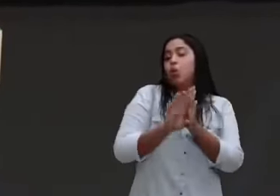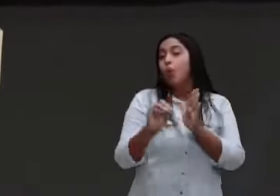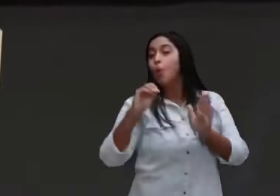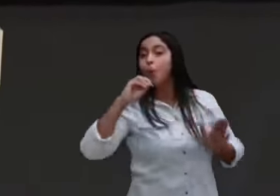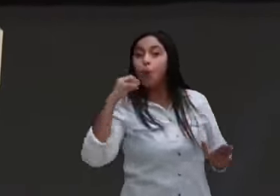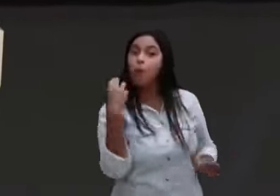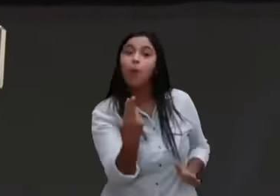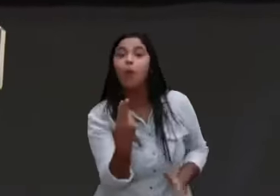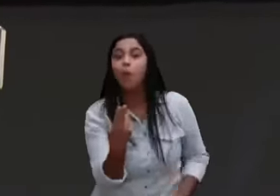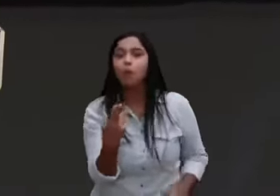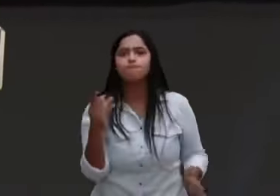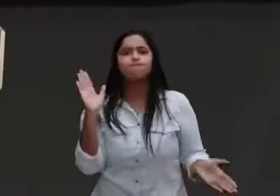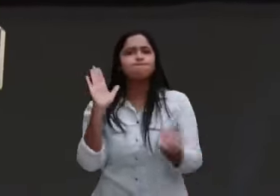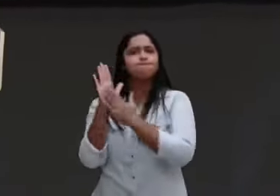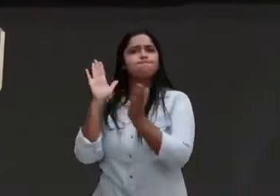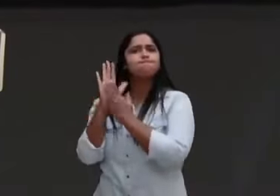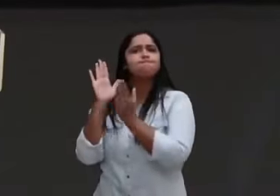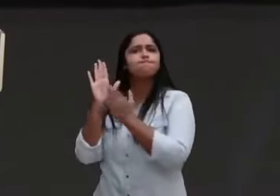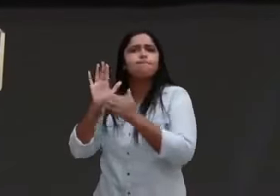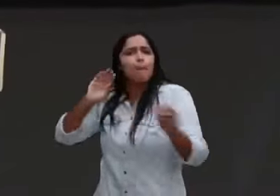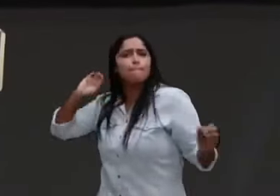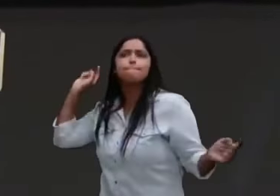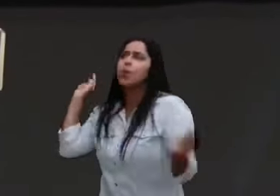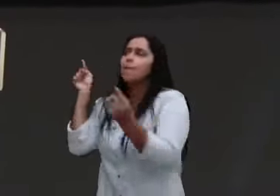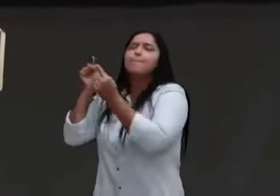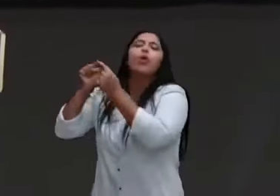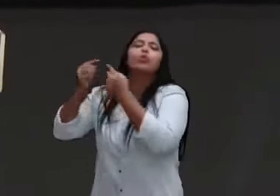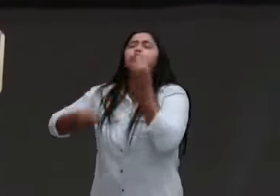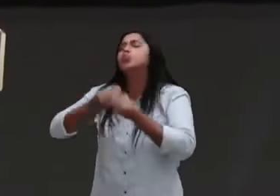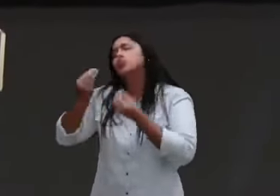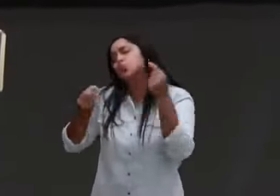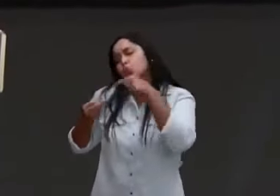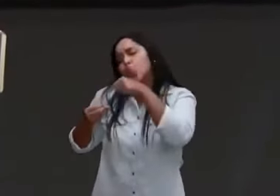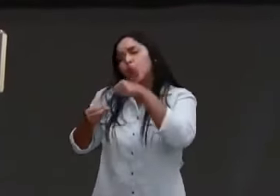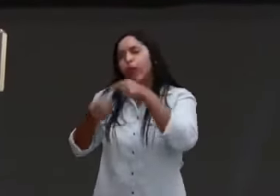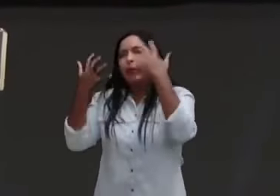Um propósito de, rever a nossa vida, e ter mais gratidão a Deus,